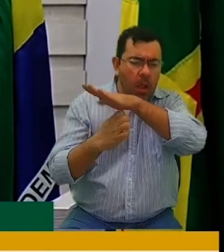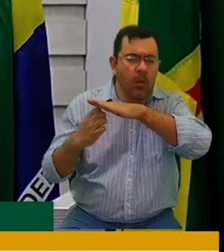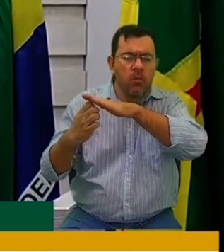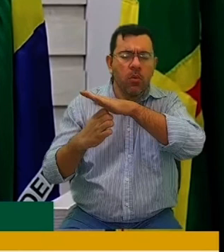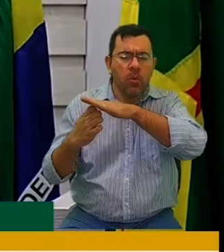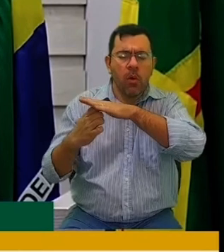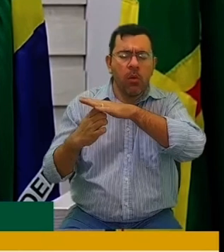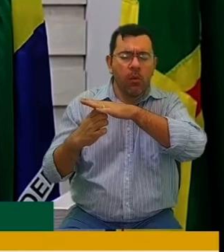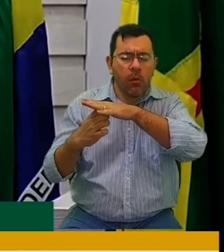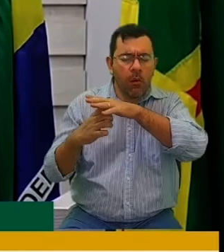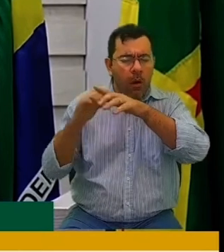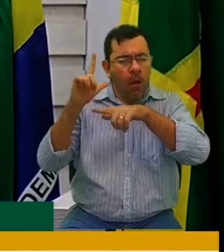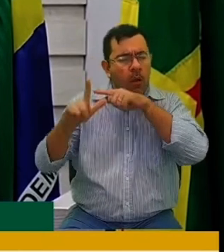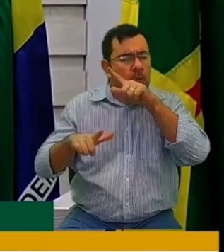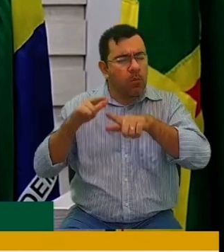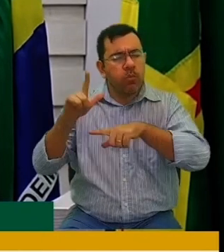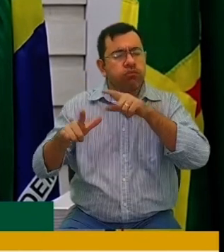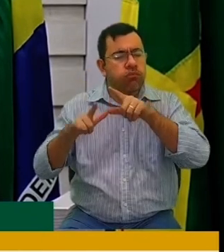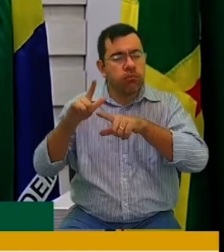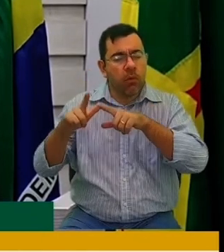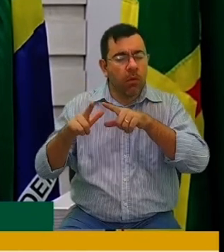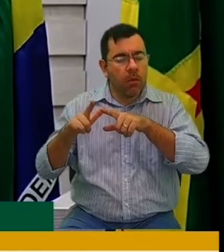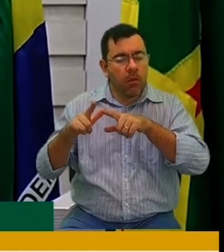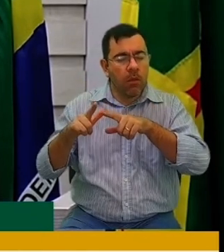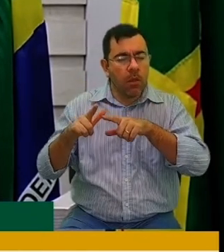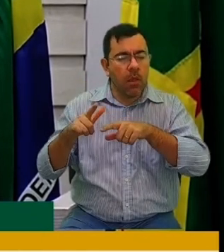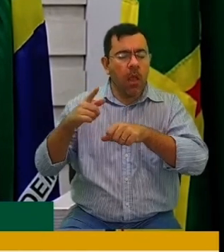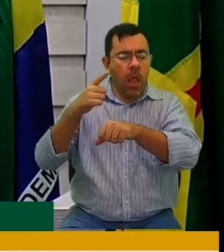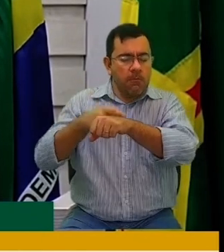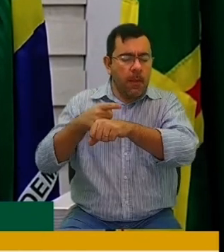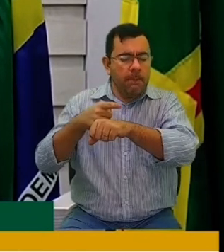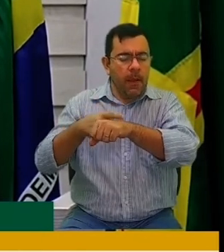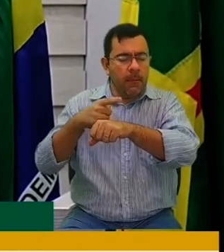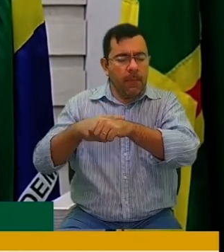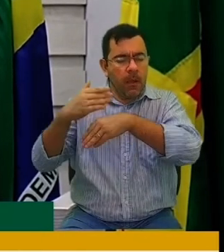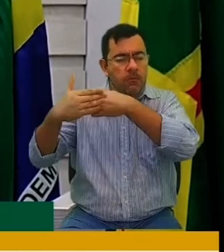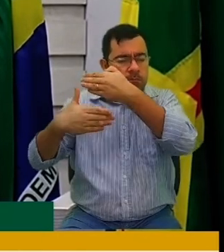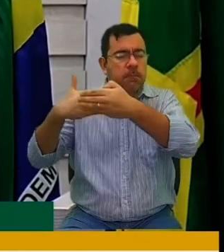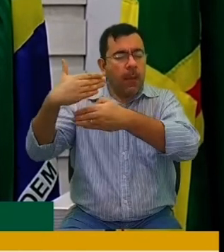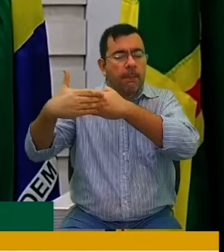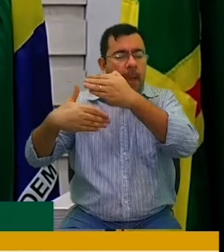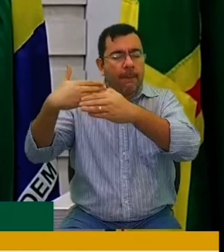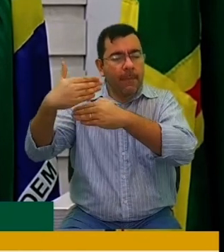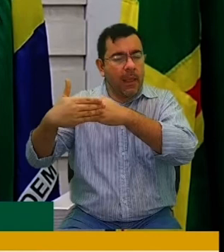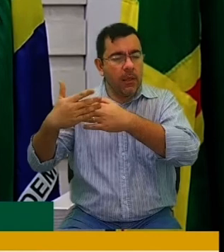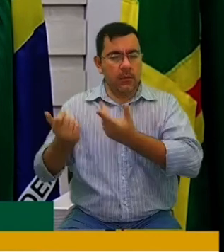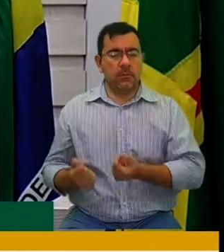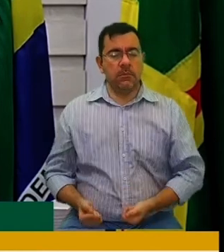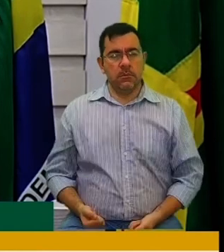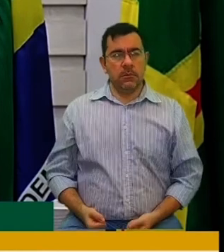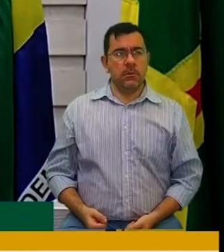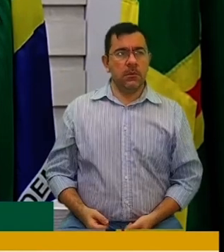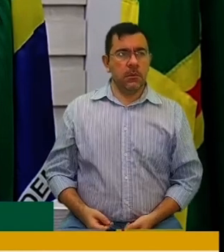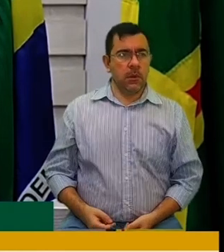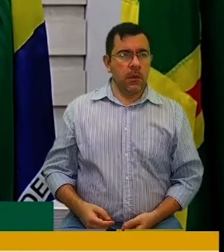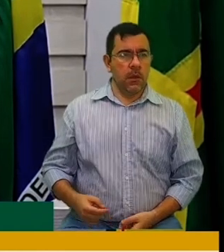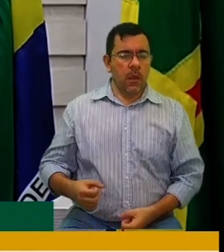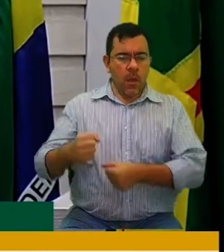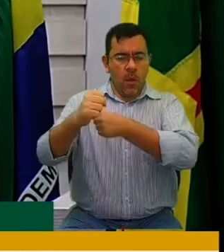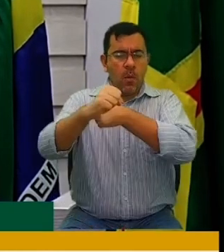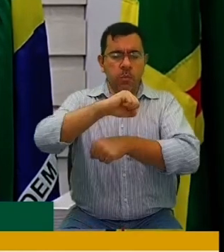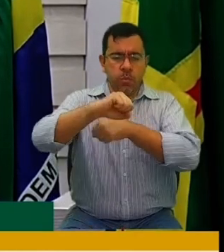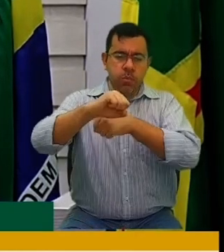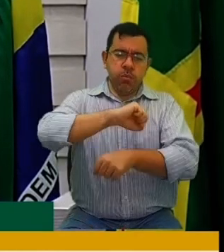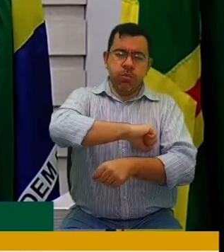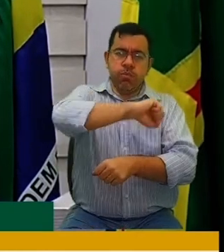estão também passando dos limites em termos de perturbação do sossego, varando noites, aborrecendo o sossego e o descanso da